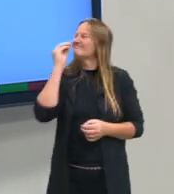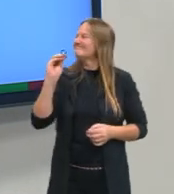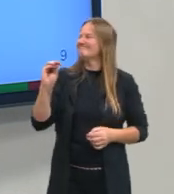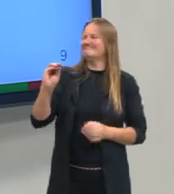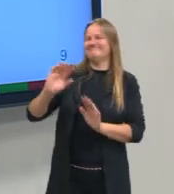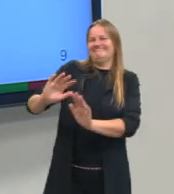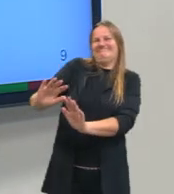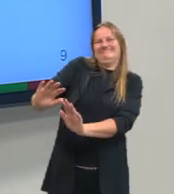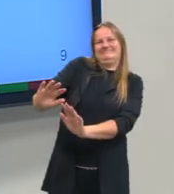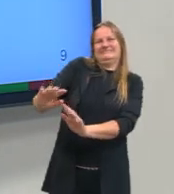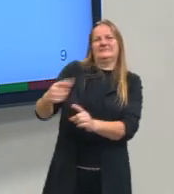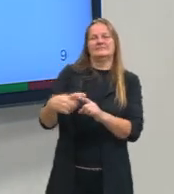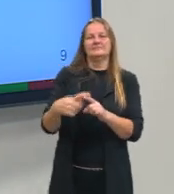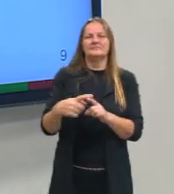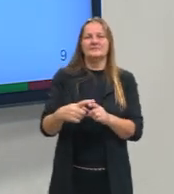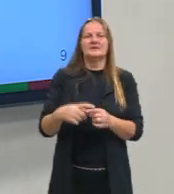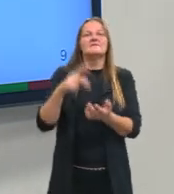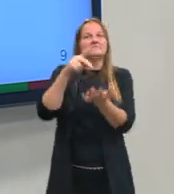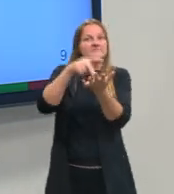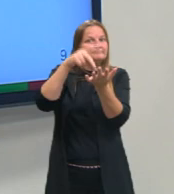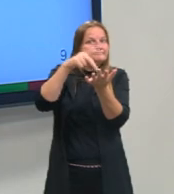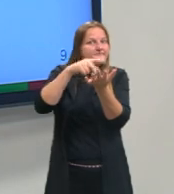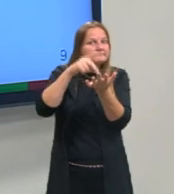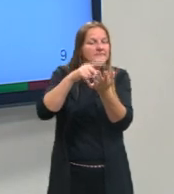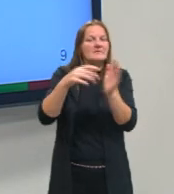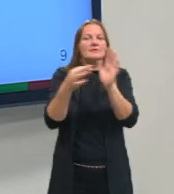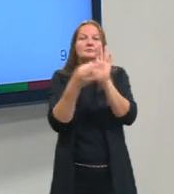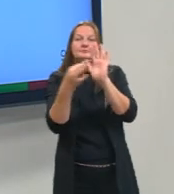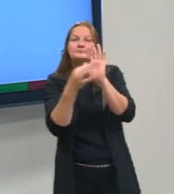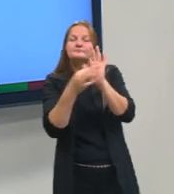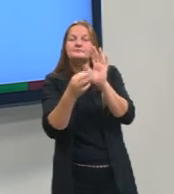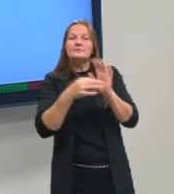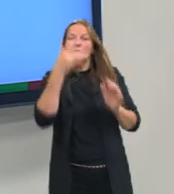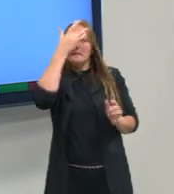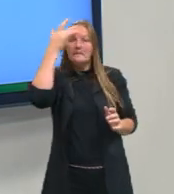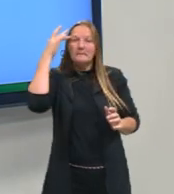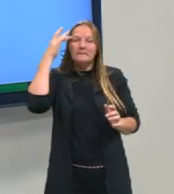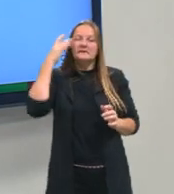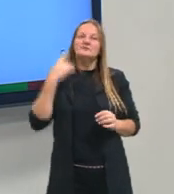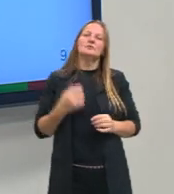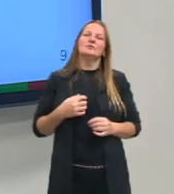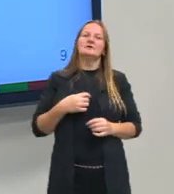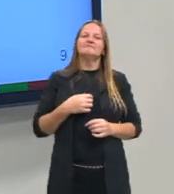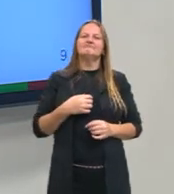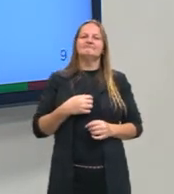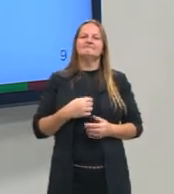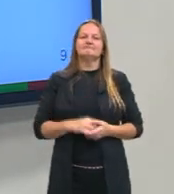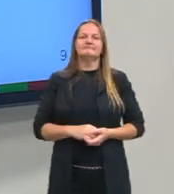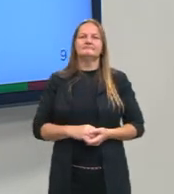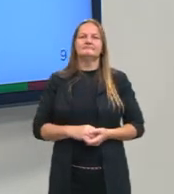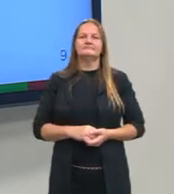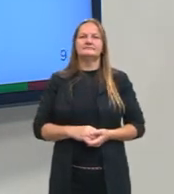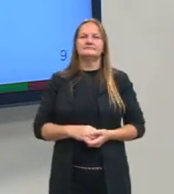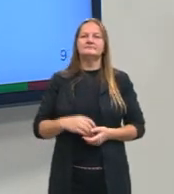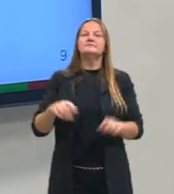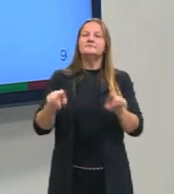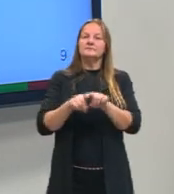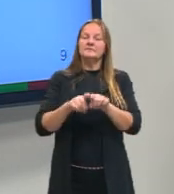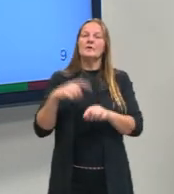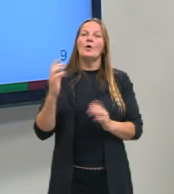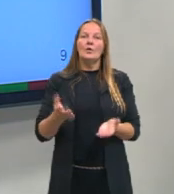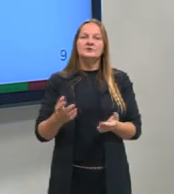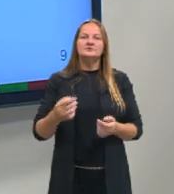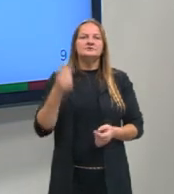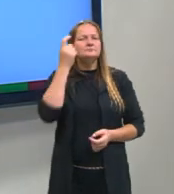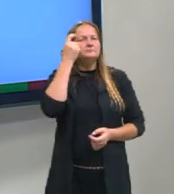Porque ele vai refletir verdades e opiniões da pessoa que emana esse preconceito. Então, a gente vai hoje pensar